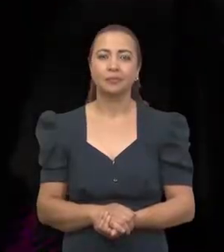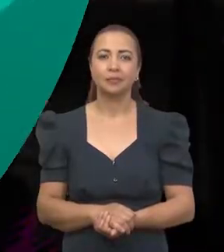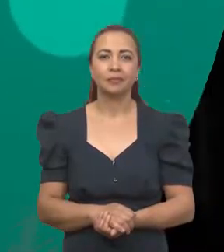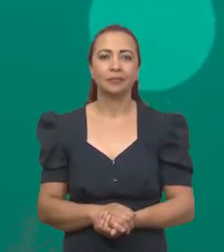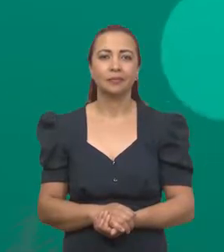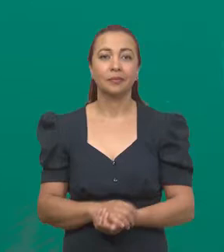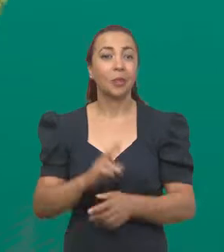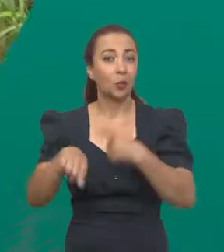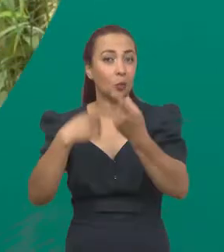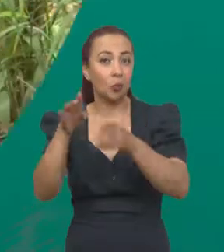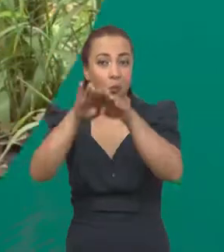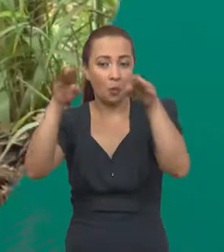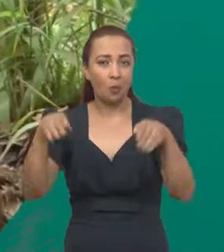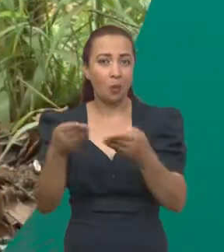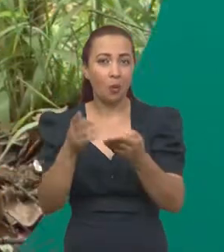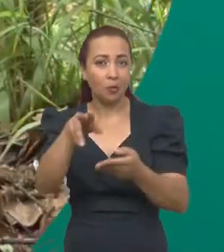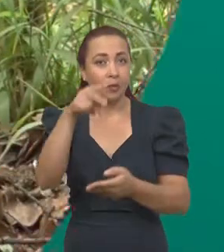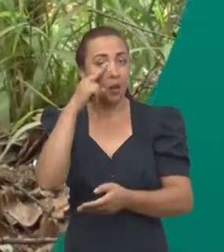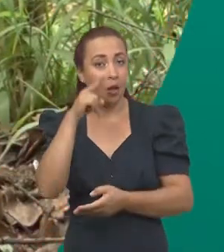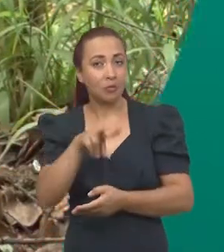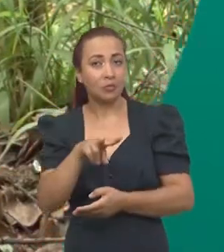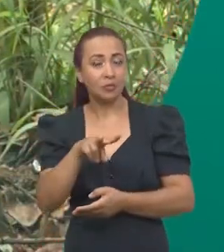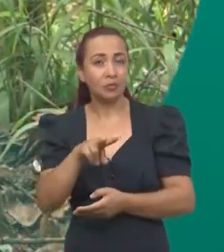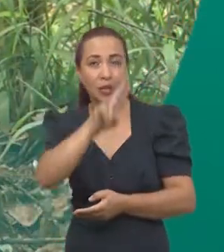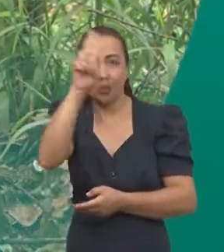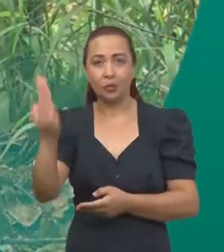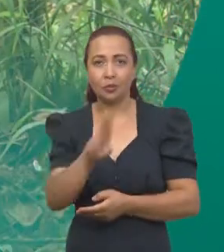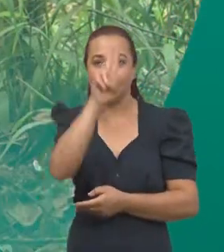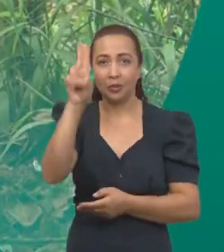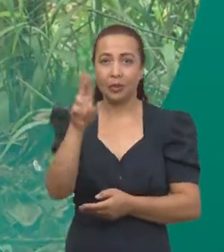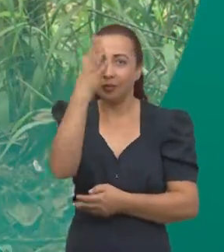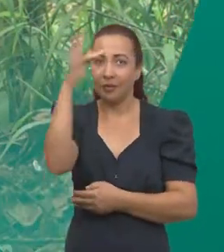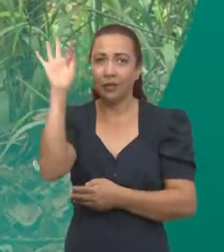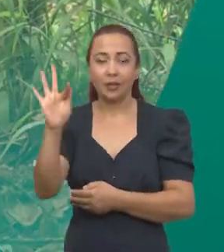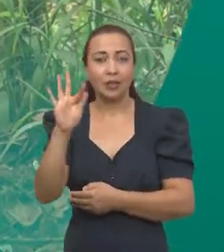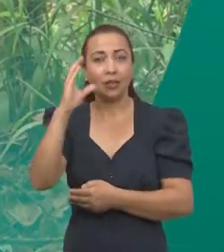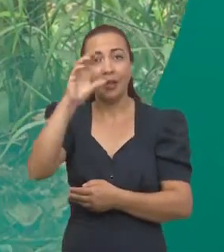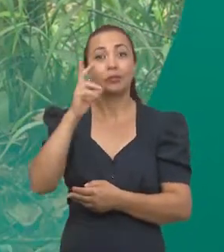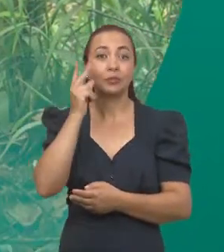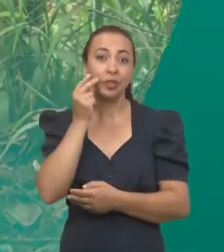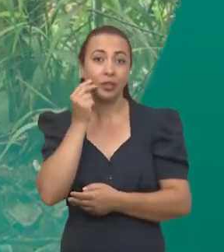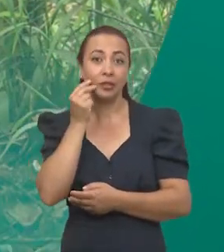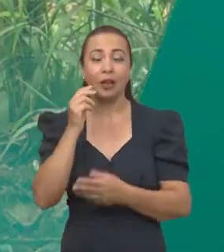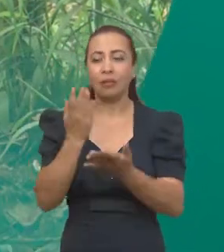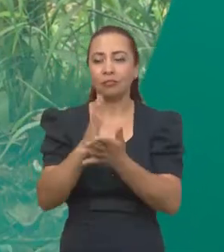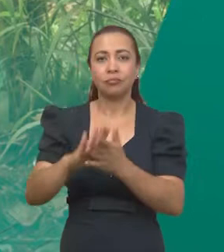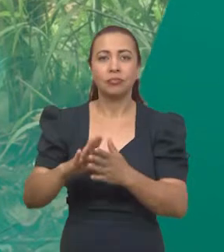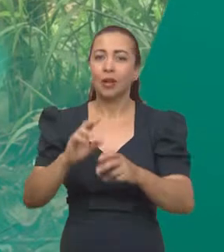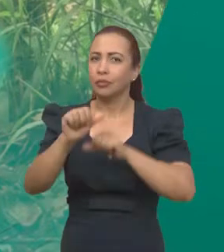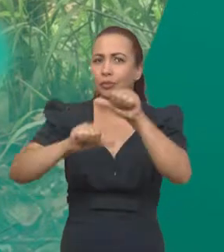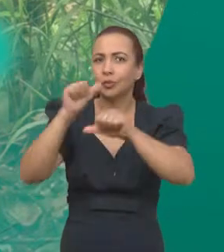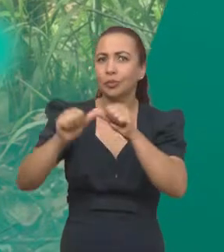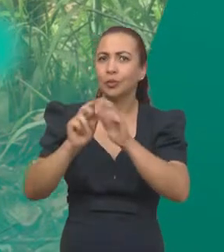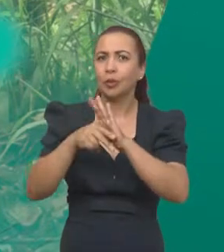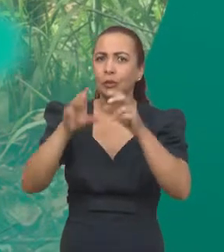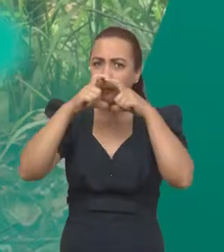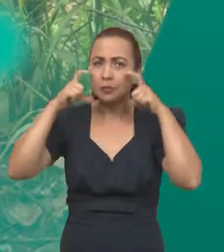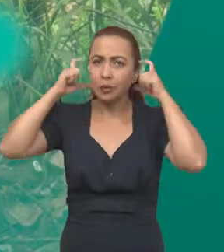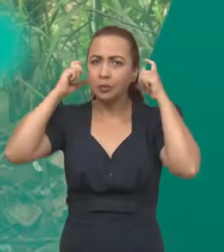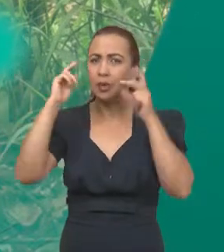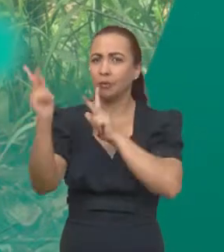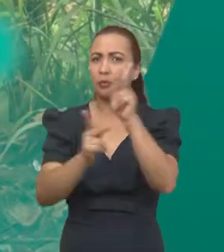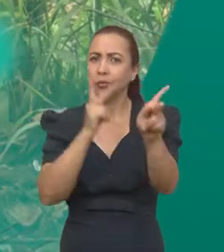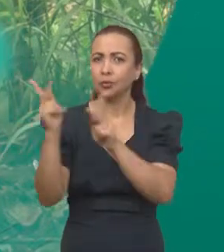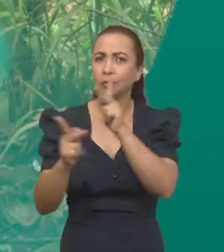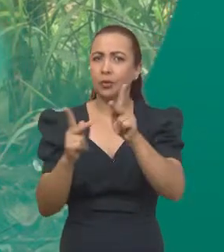E no próximo bloco, você confere. A Universidade Federal do Ceará acaba de desenvolver o protótipo de uma máscara de